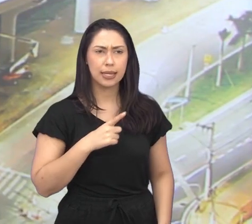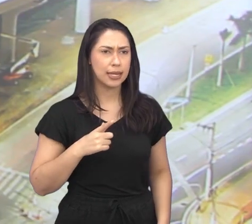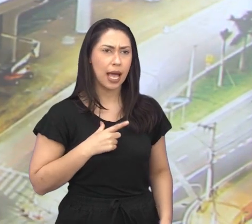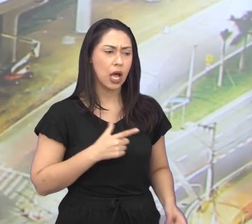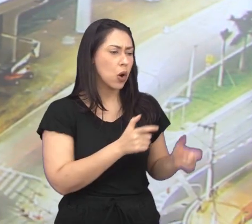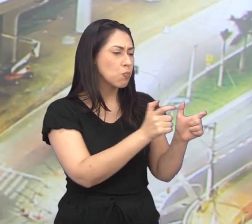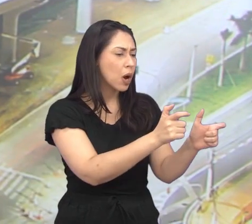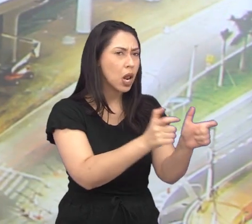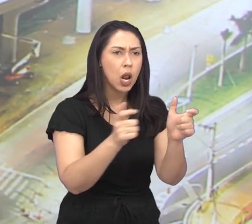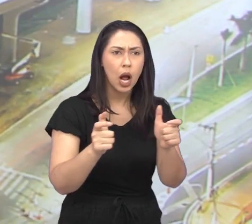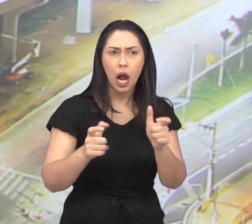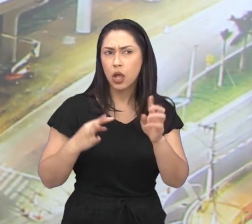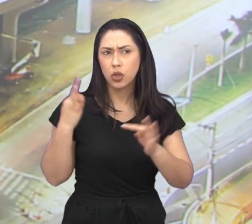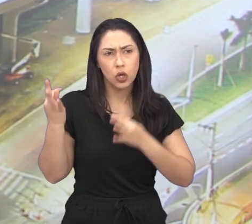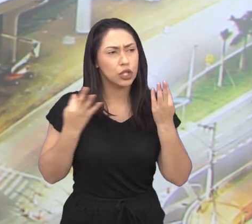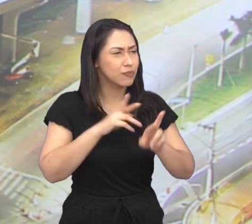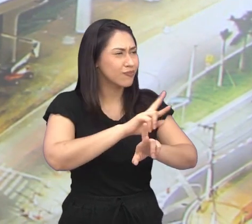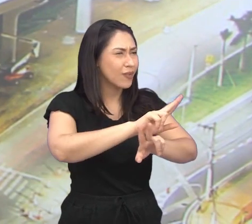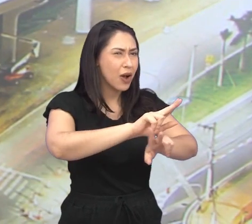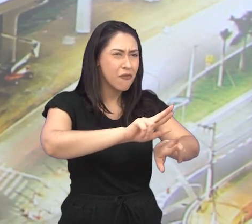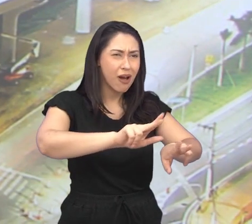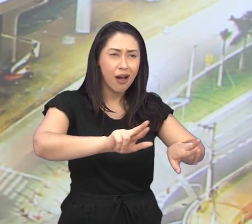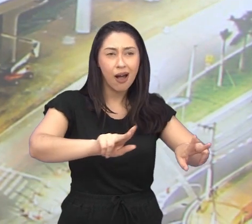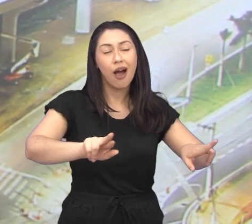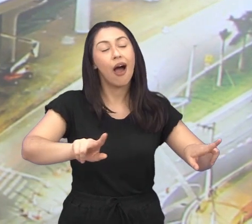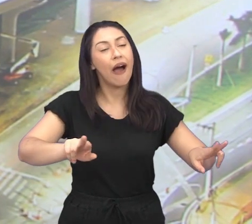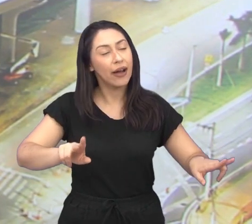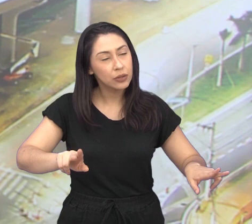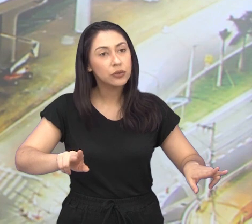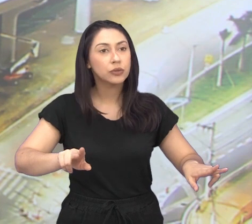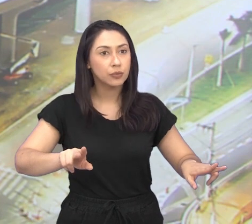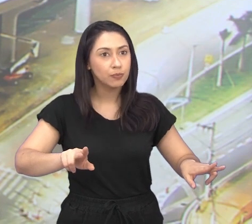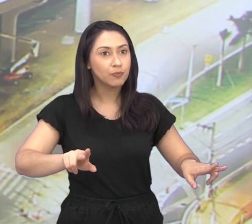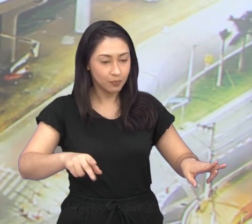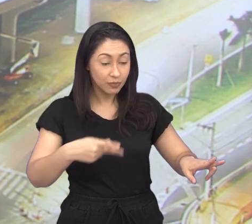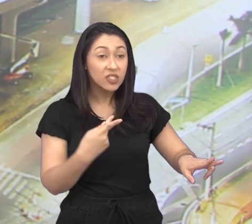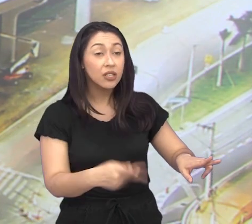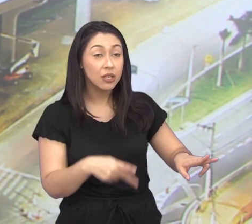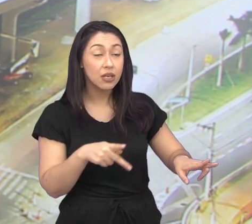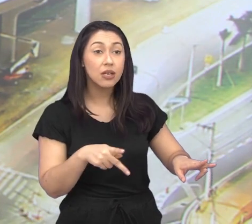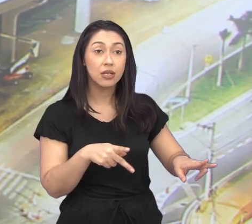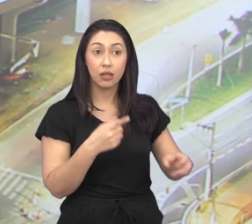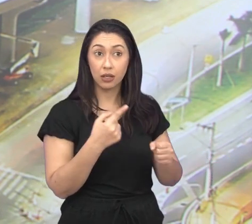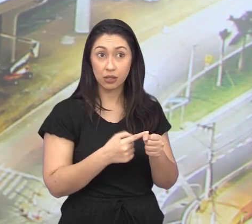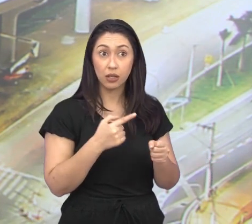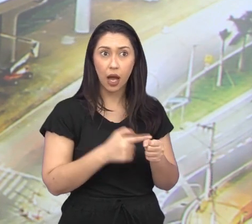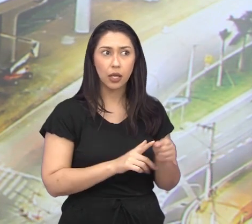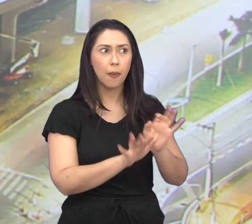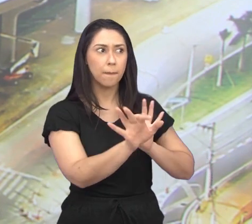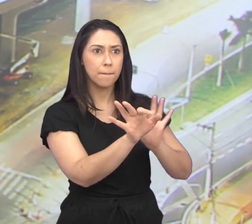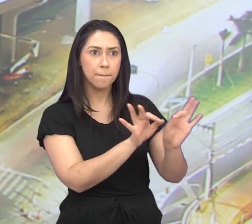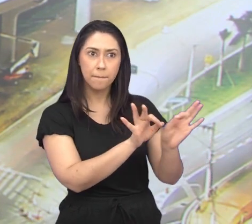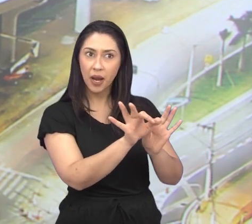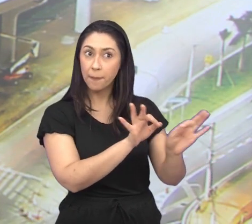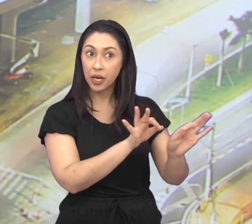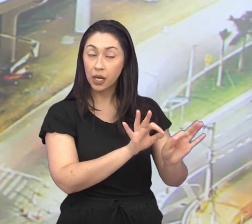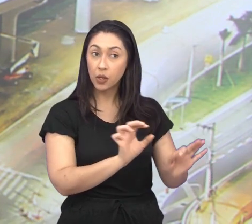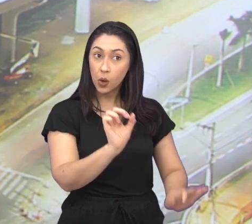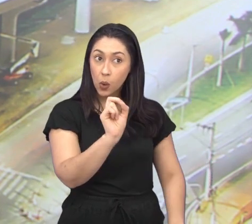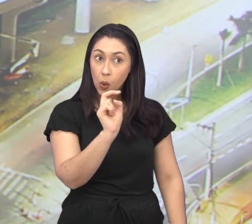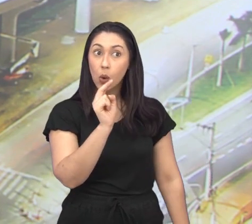Campos tem vários atrativos turísticos, tem vários segmentos turísticos aqui na nossa cidade que são